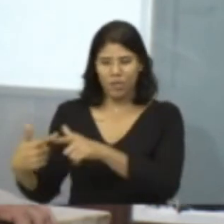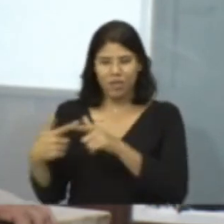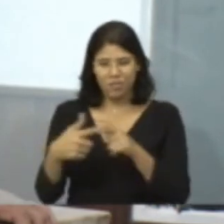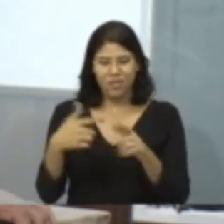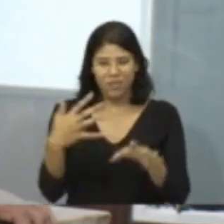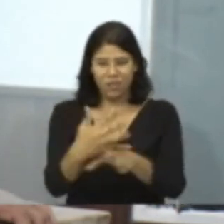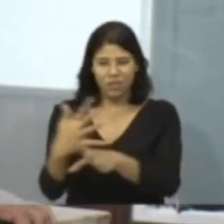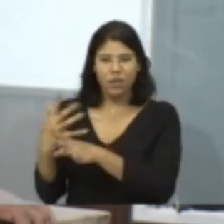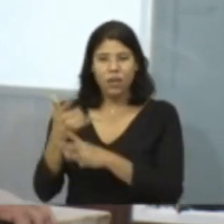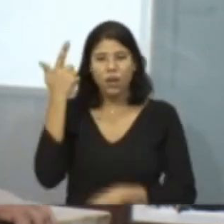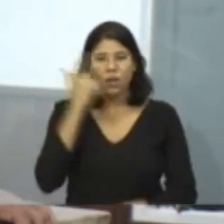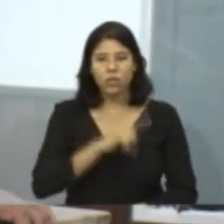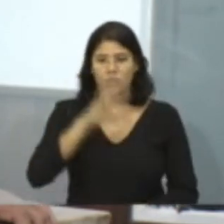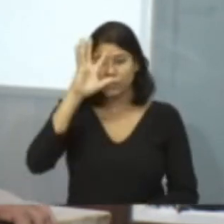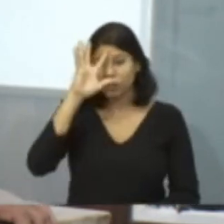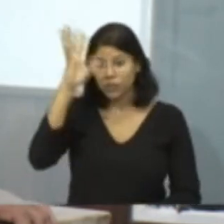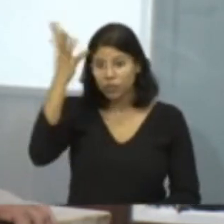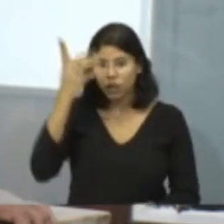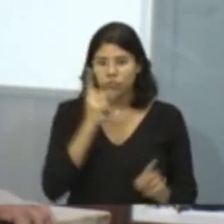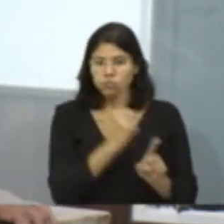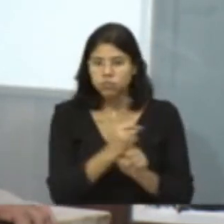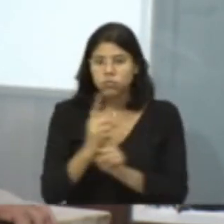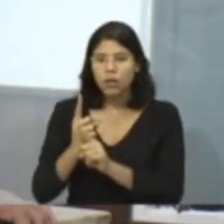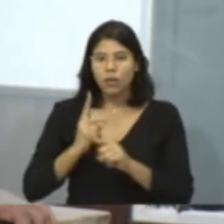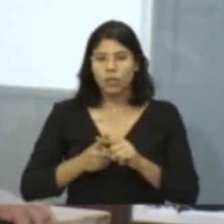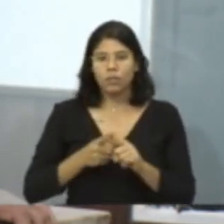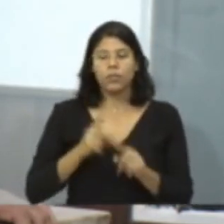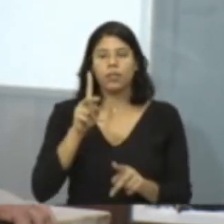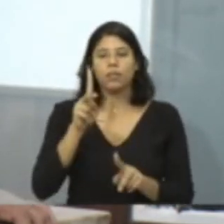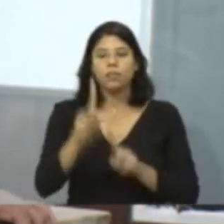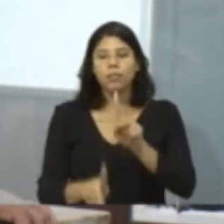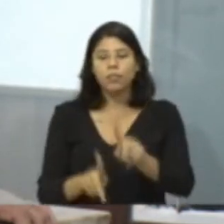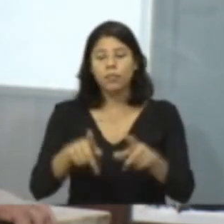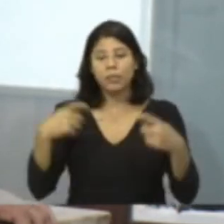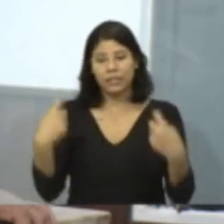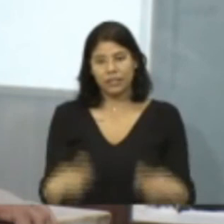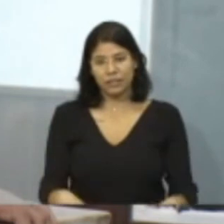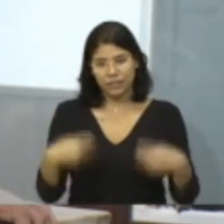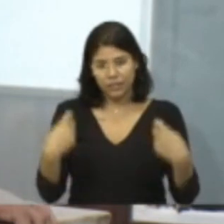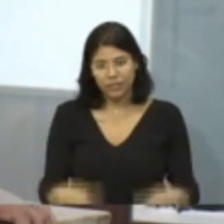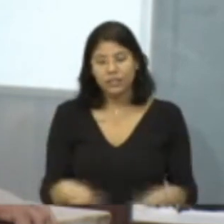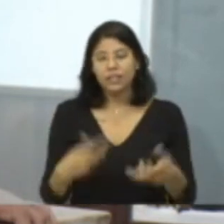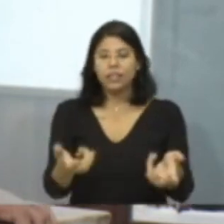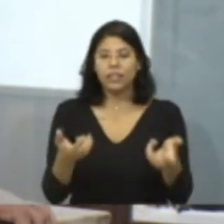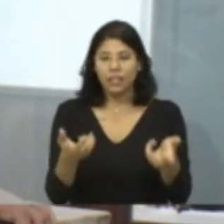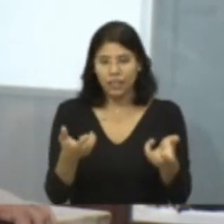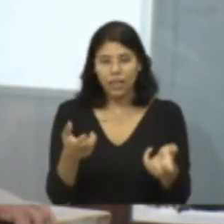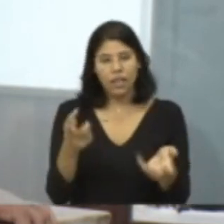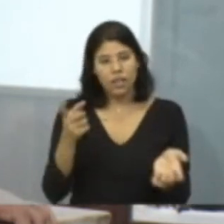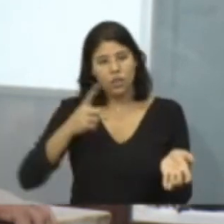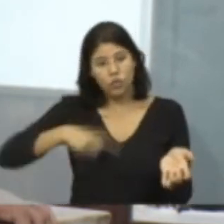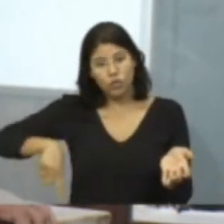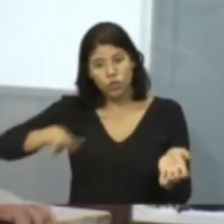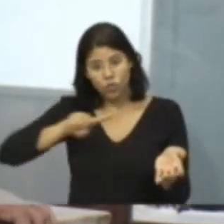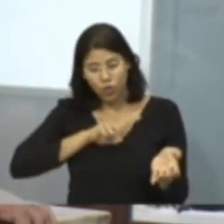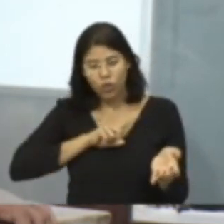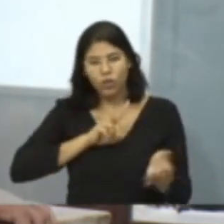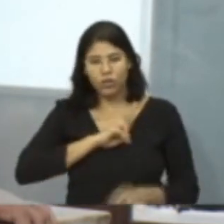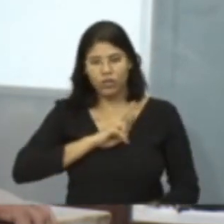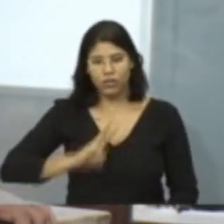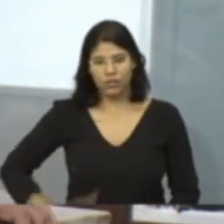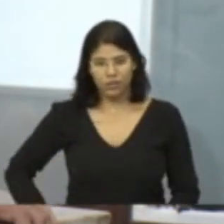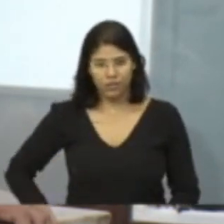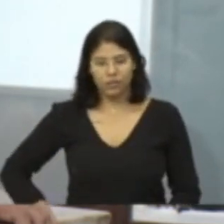e encontrar soluções, porque o nosso povo precisa e o nosso povo espera muito de cada um de nós. Mais uma vez,